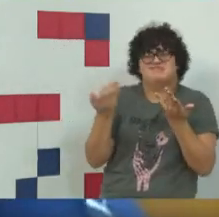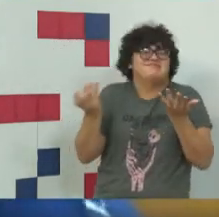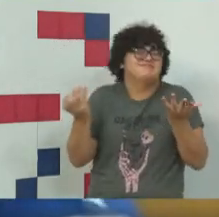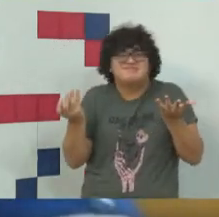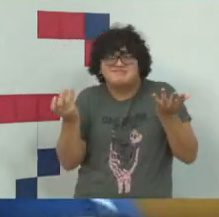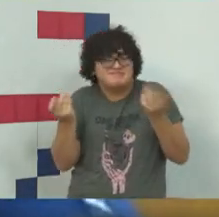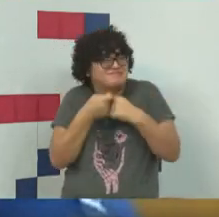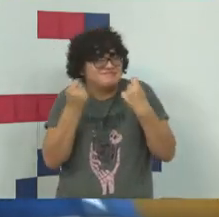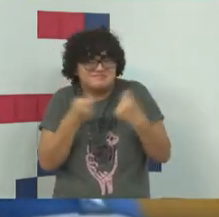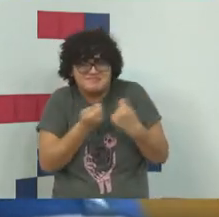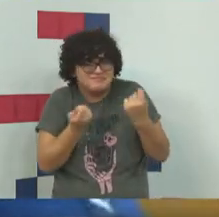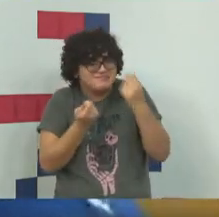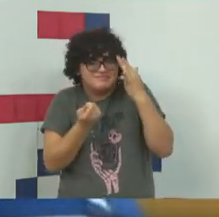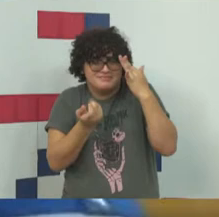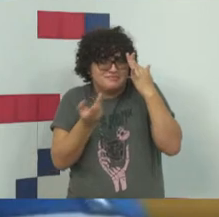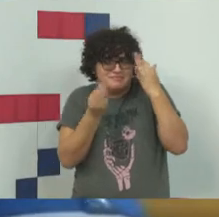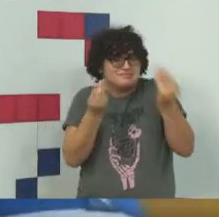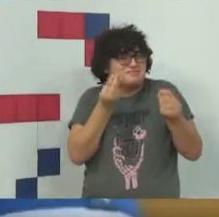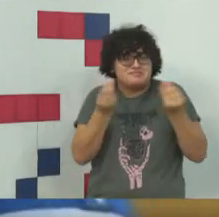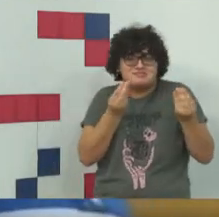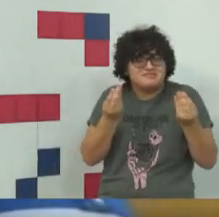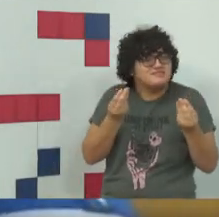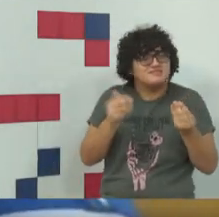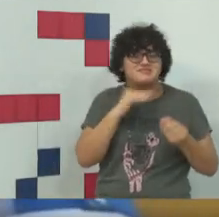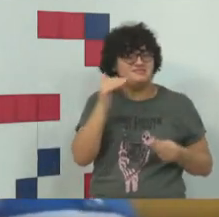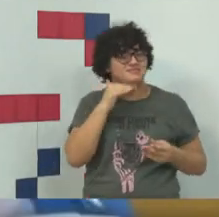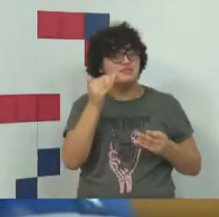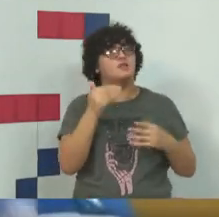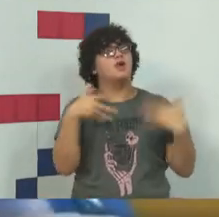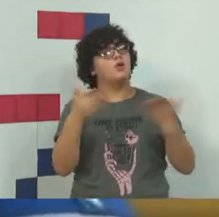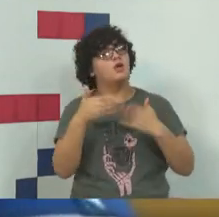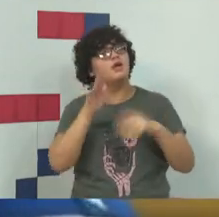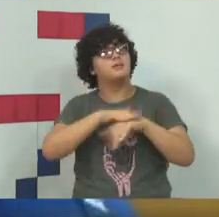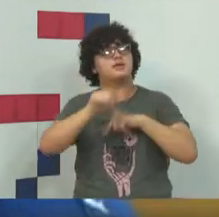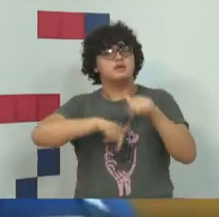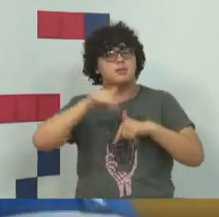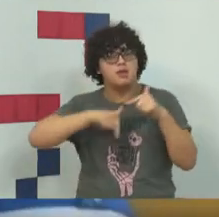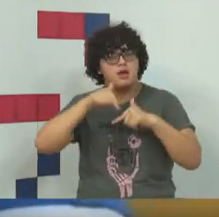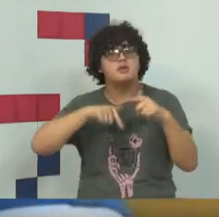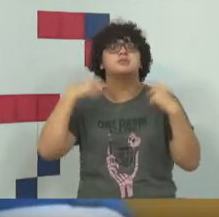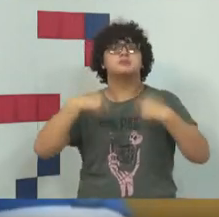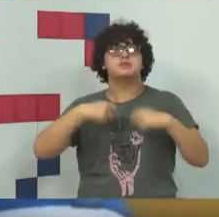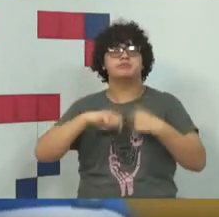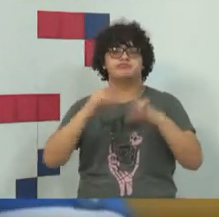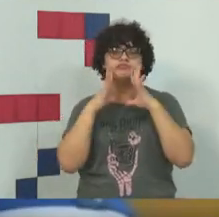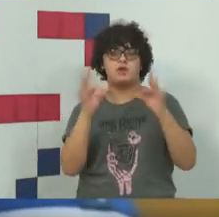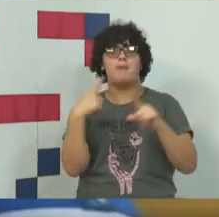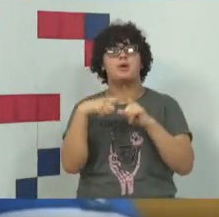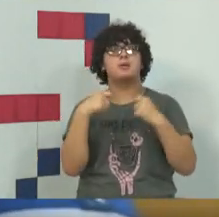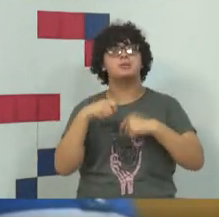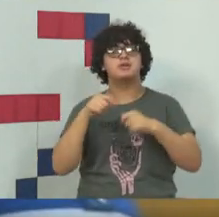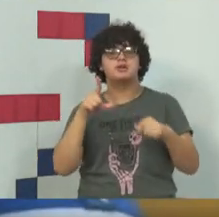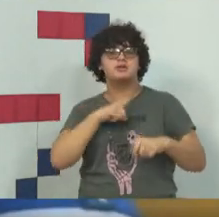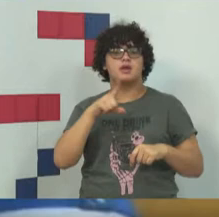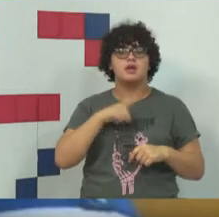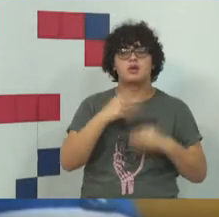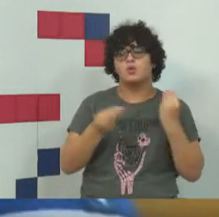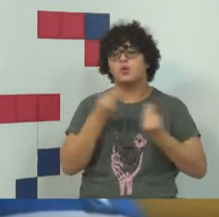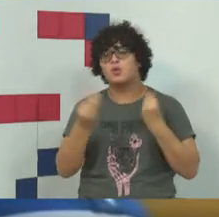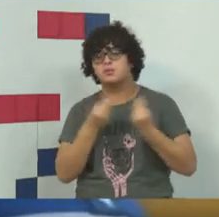e coisas que não tem o menor cabimento. Então, é um trabalho constante que tem que ter realmente,